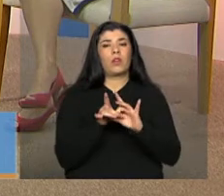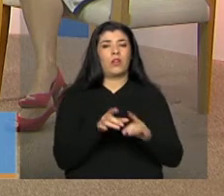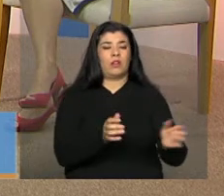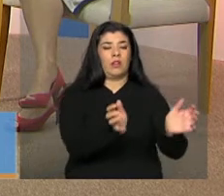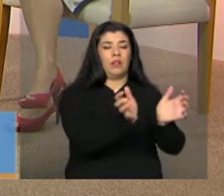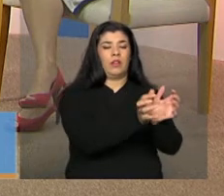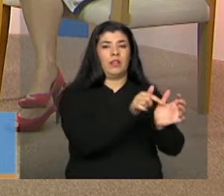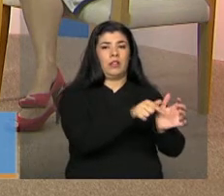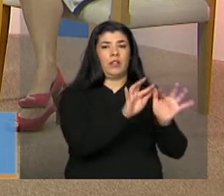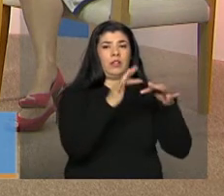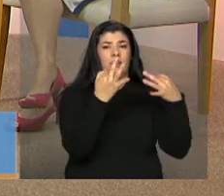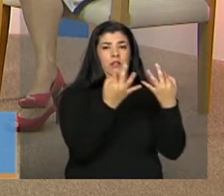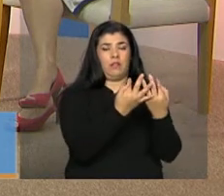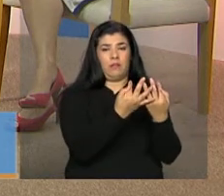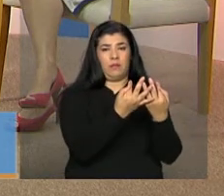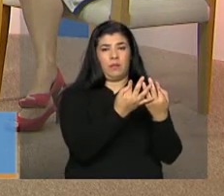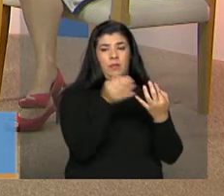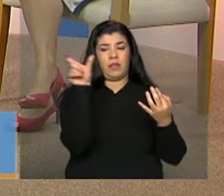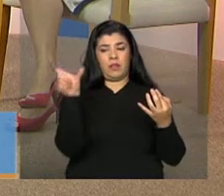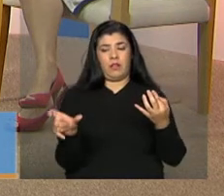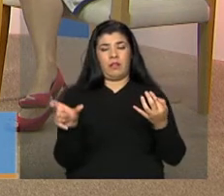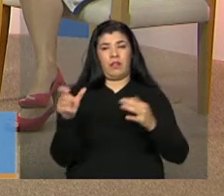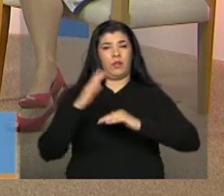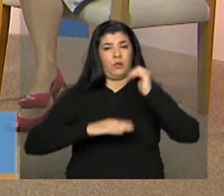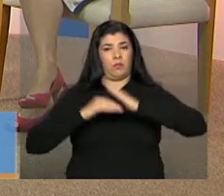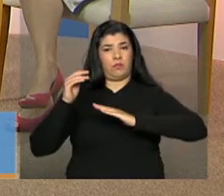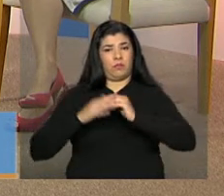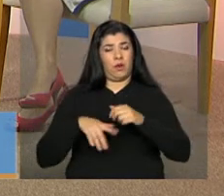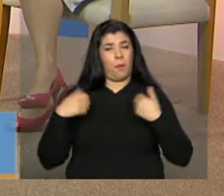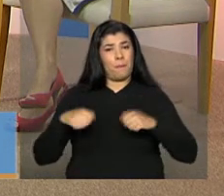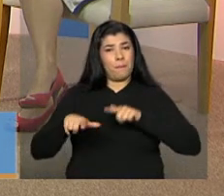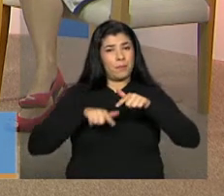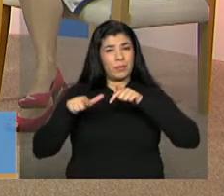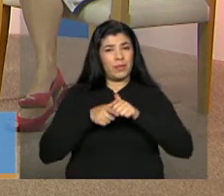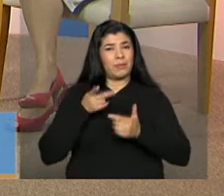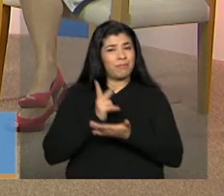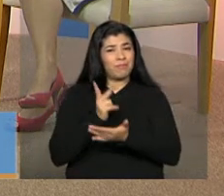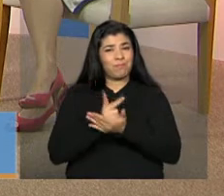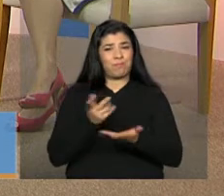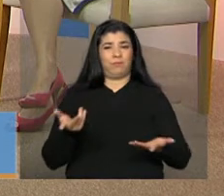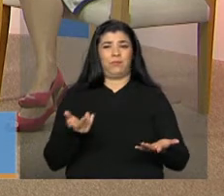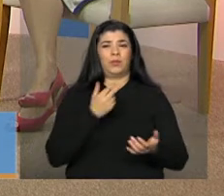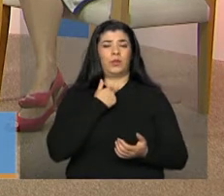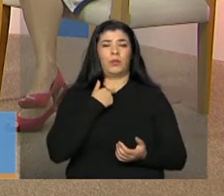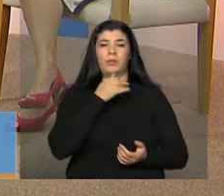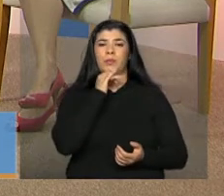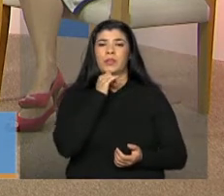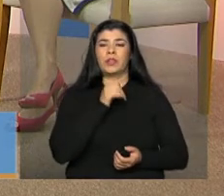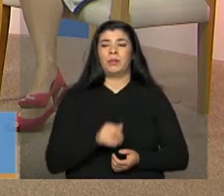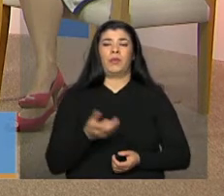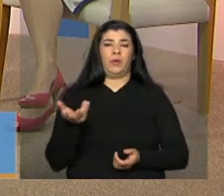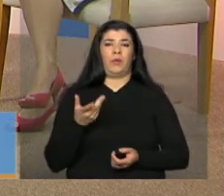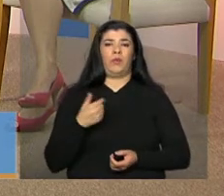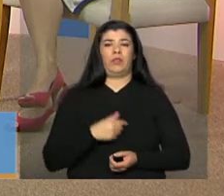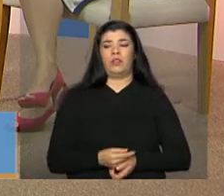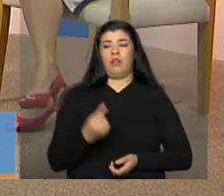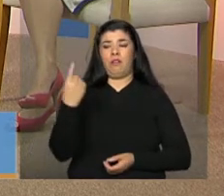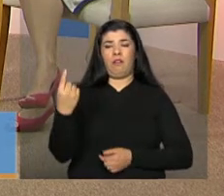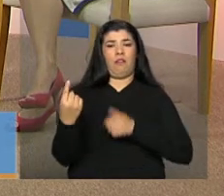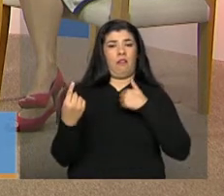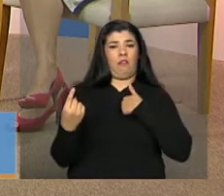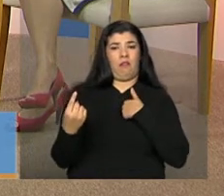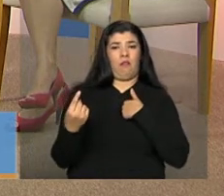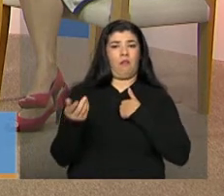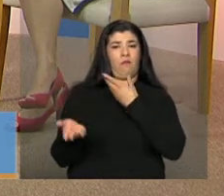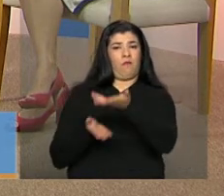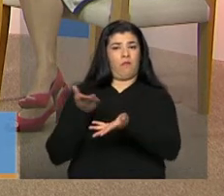e os seus usuários, requer uma continuidade. Não dá para hoje ser eu, amanhã ser um